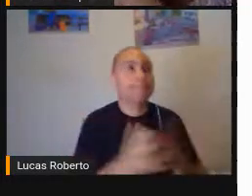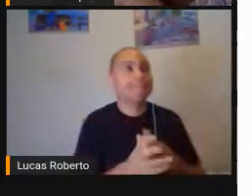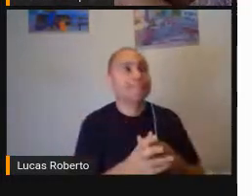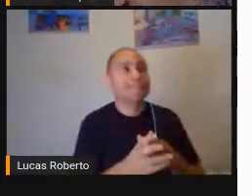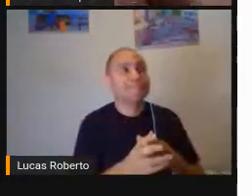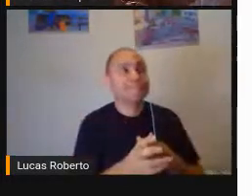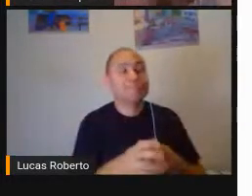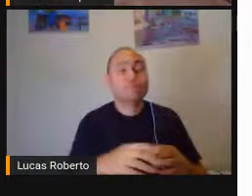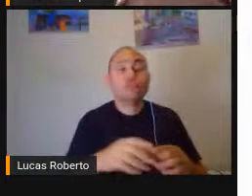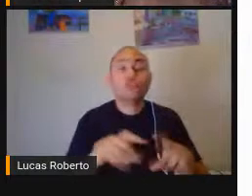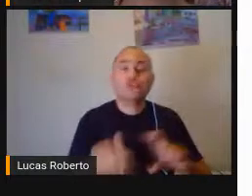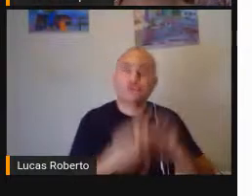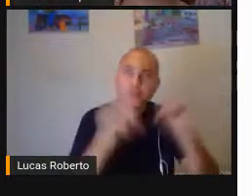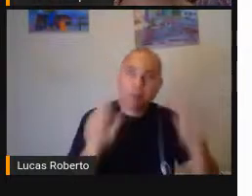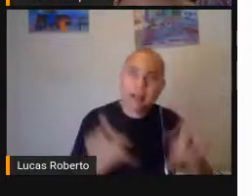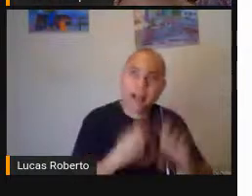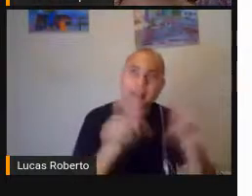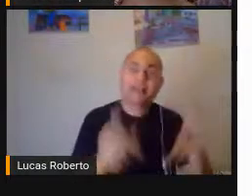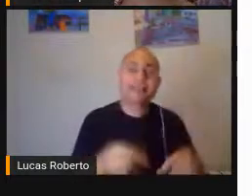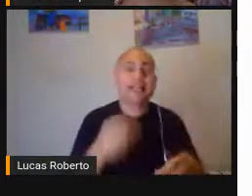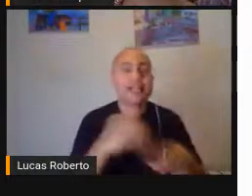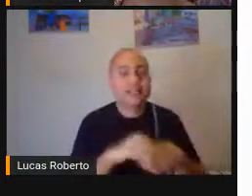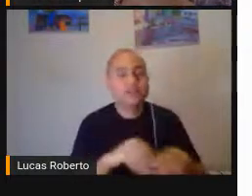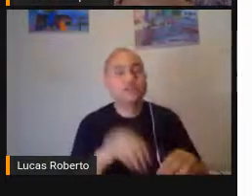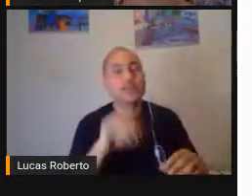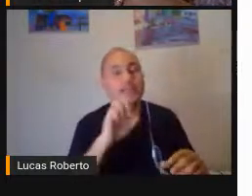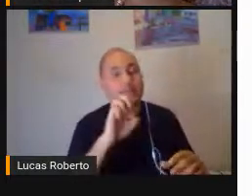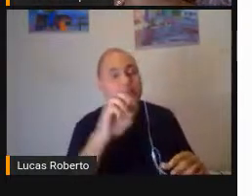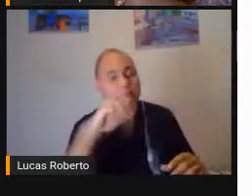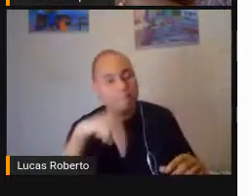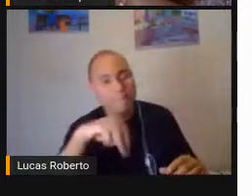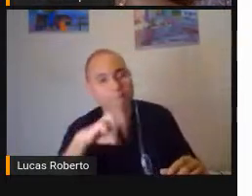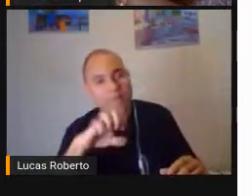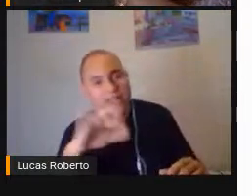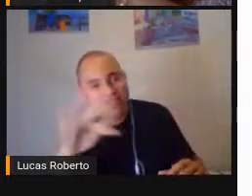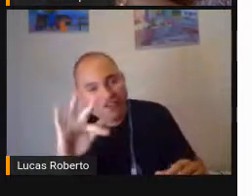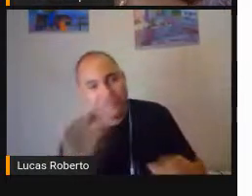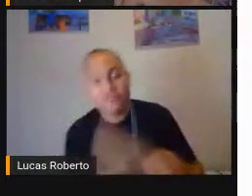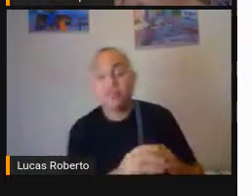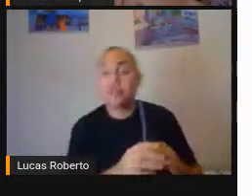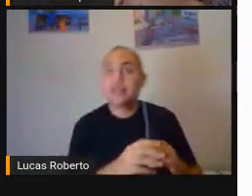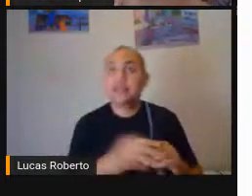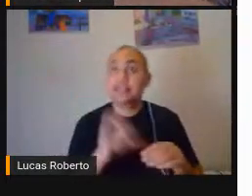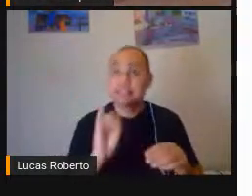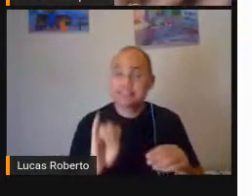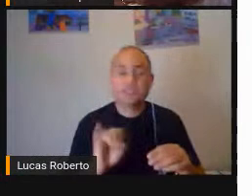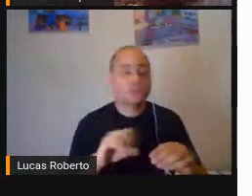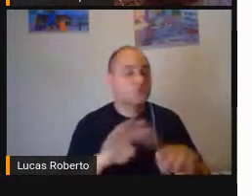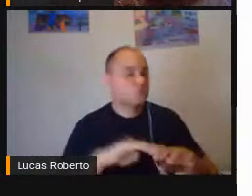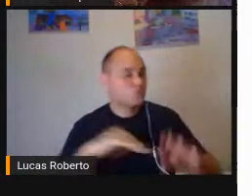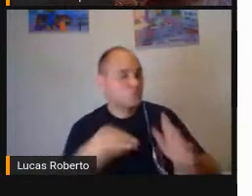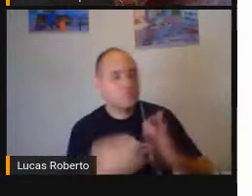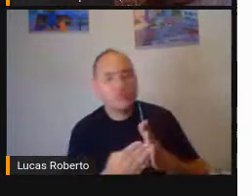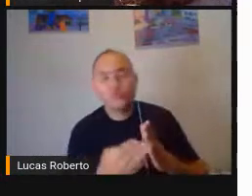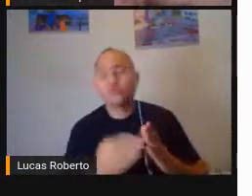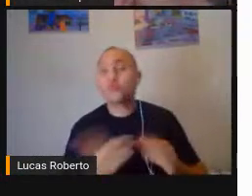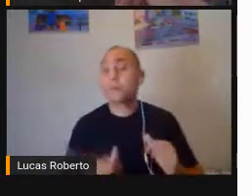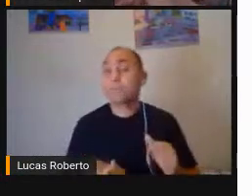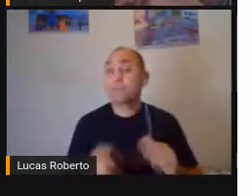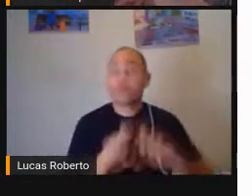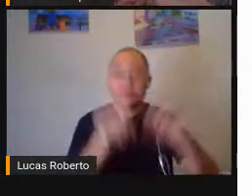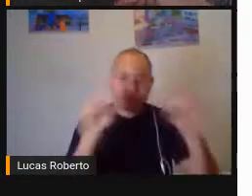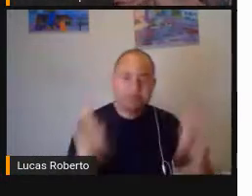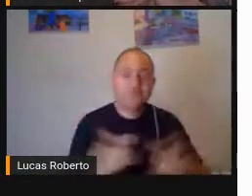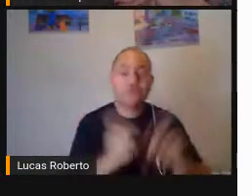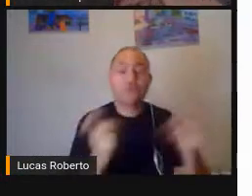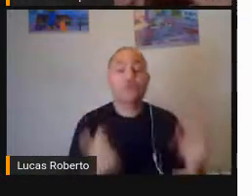laboratório De informática De uma EMF Por exemplo Estiver funcionando Os computadores Com internet São aplicações Possíveis